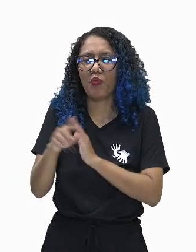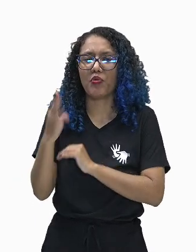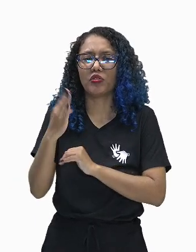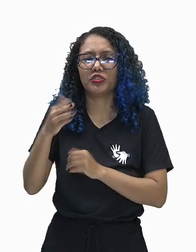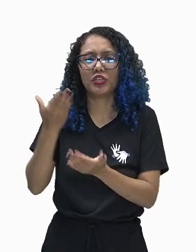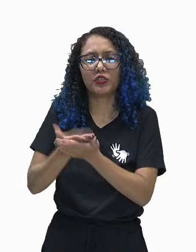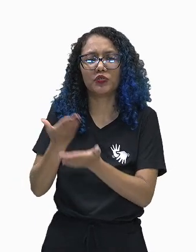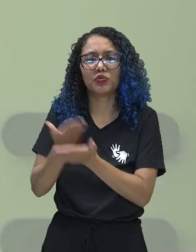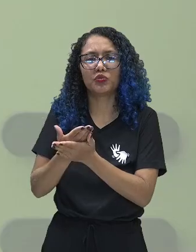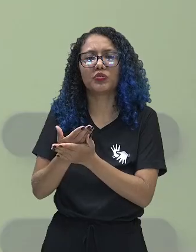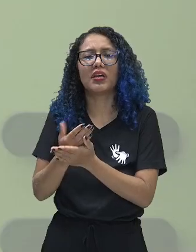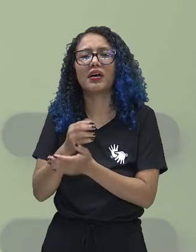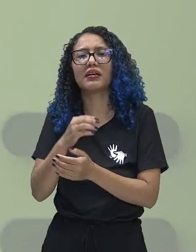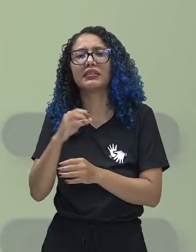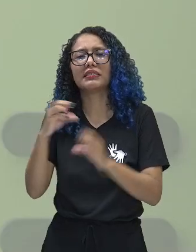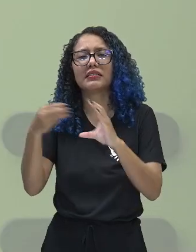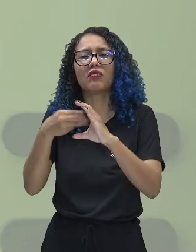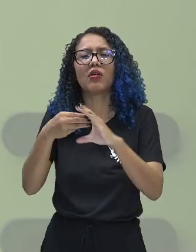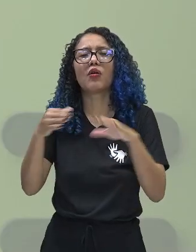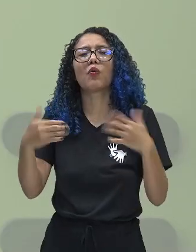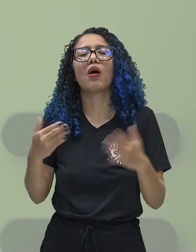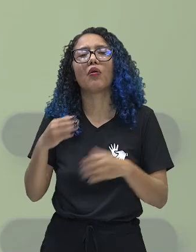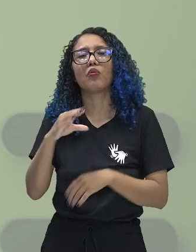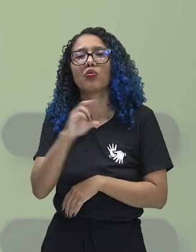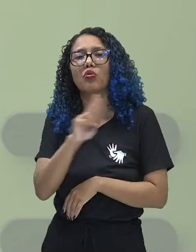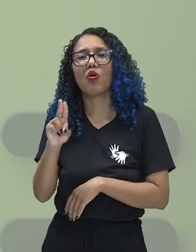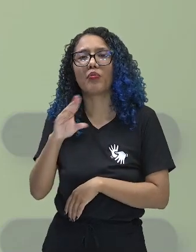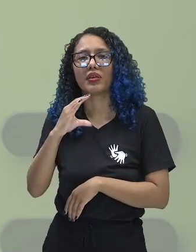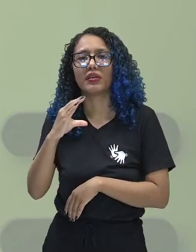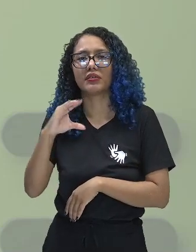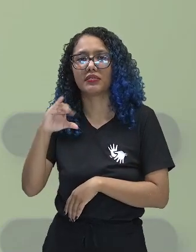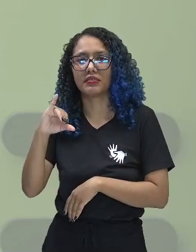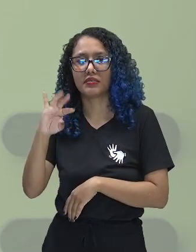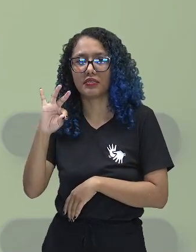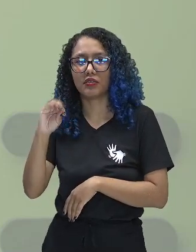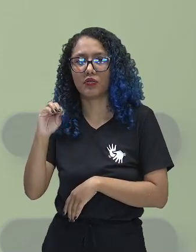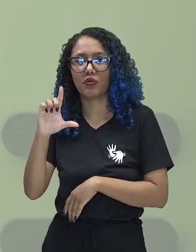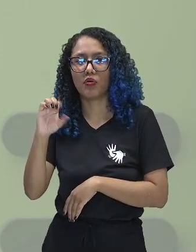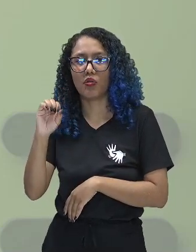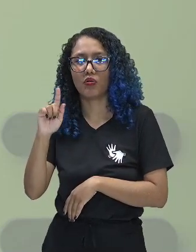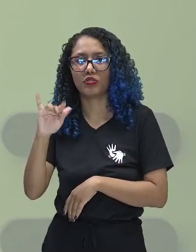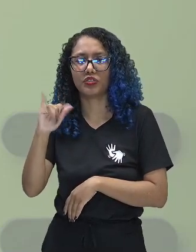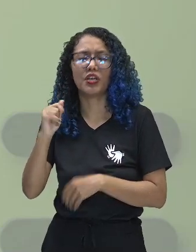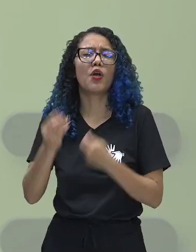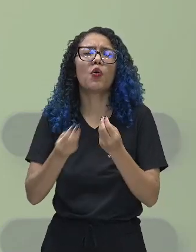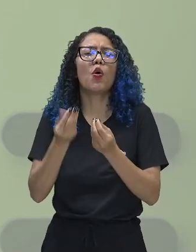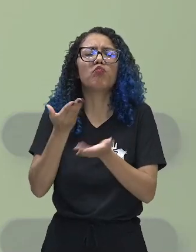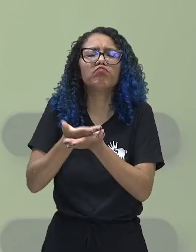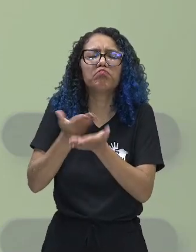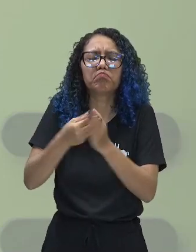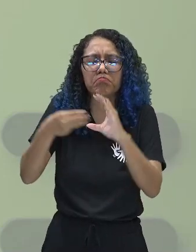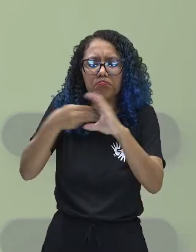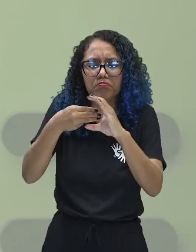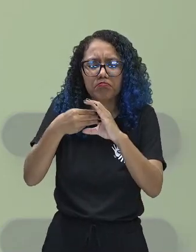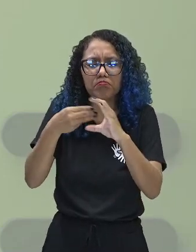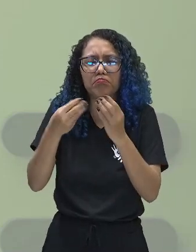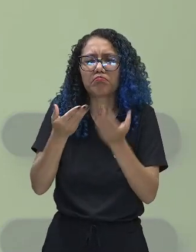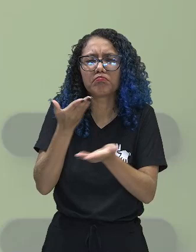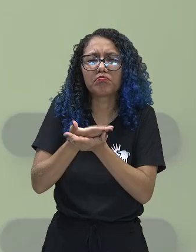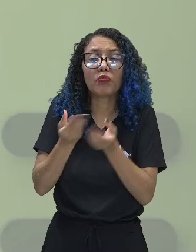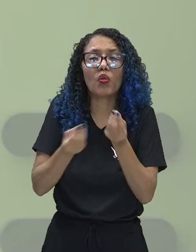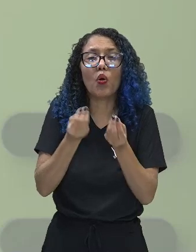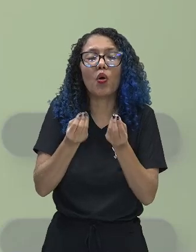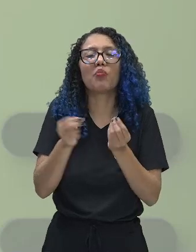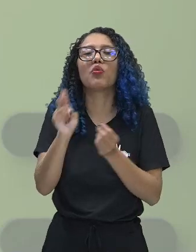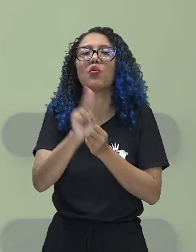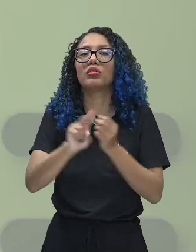citologia. E como nós fazemos o estudo de uma célula? Através do instrumento que eu citei para vocês anteriormente